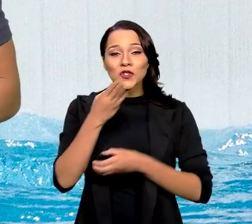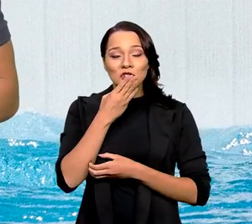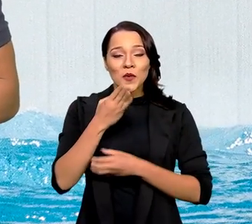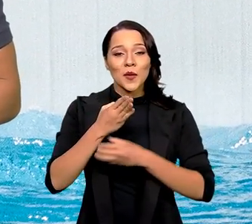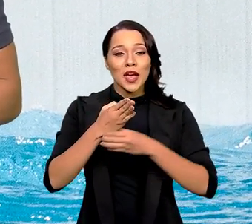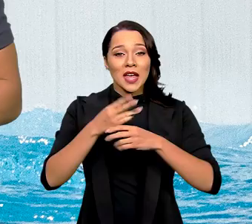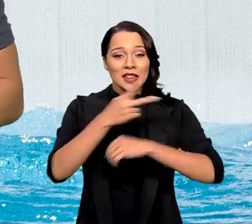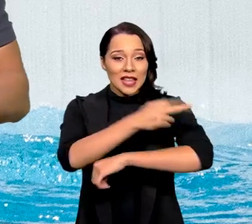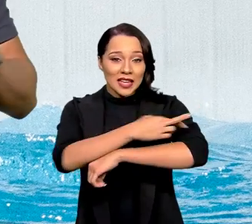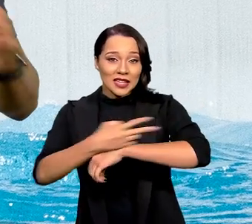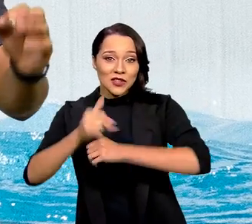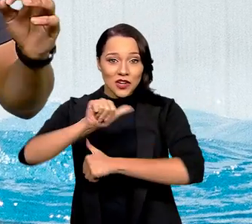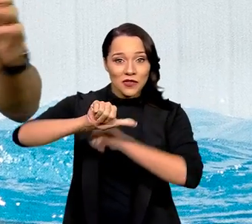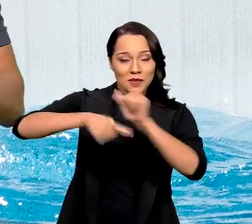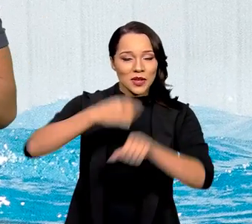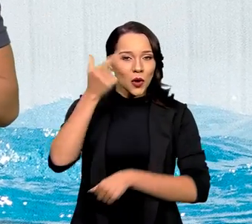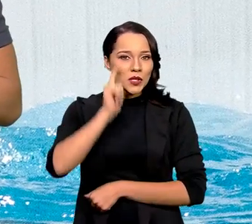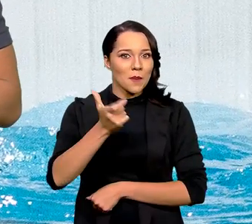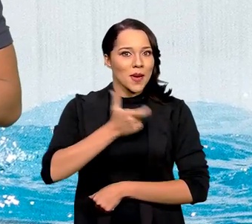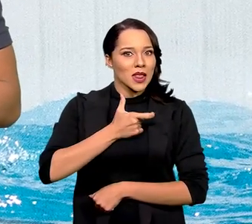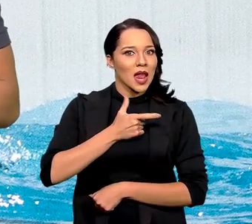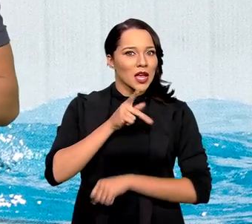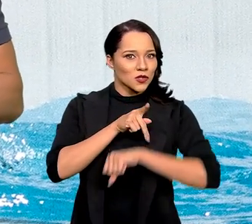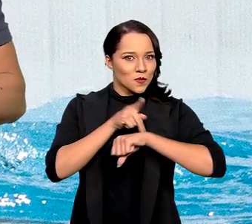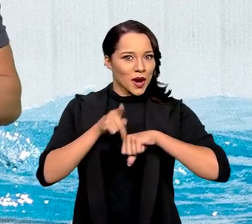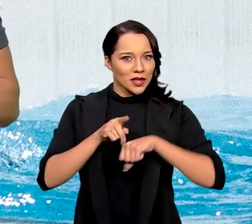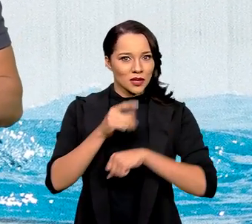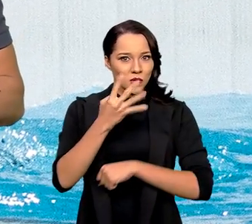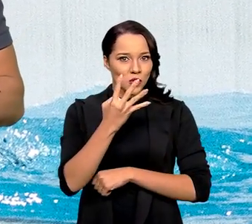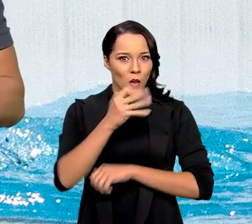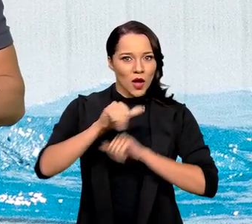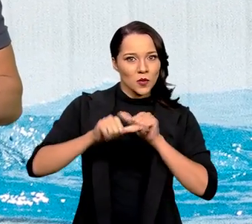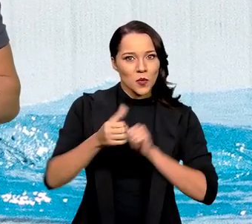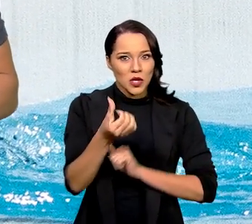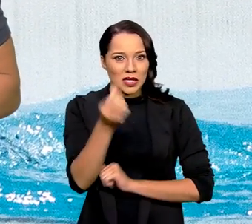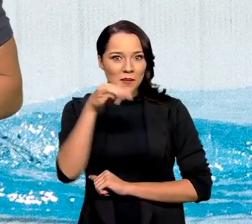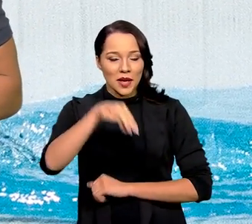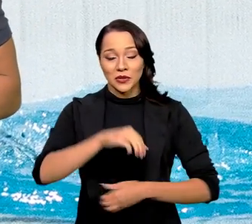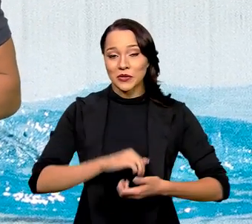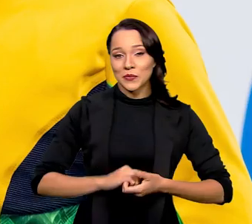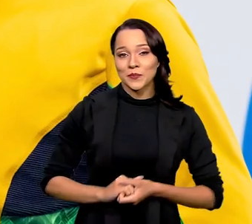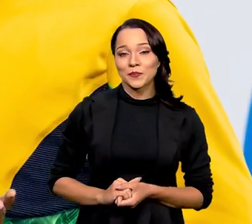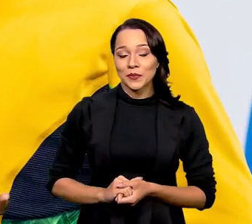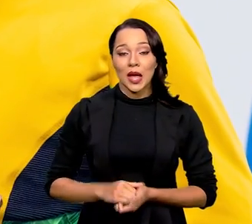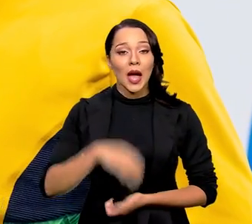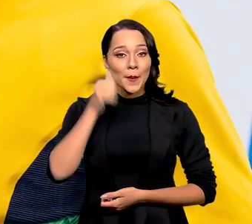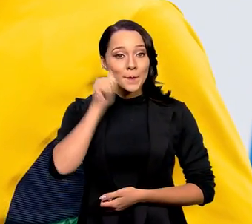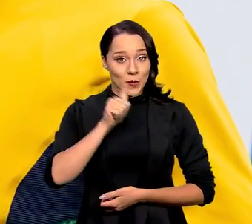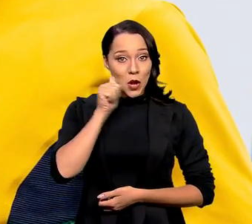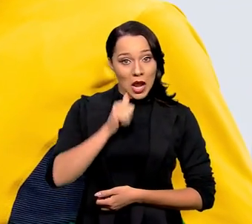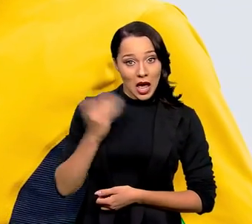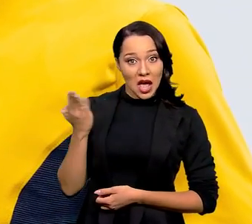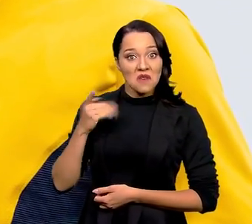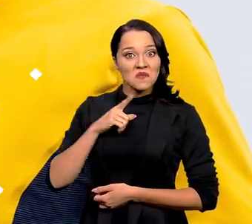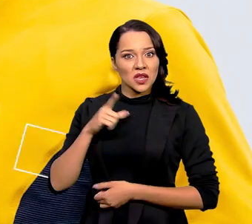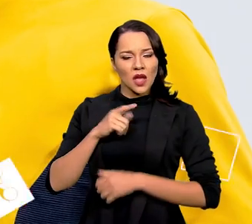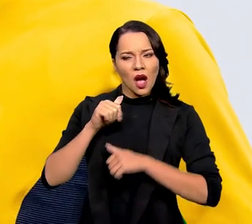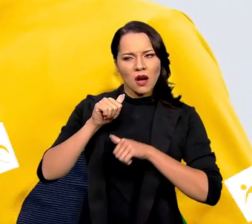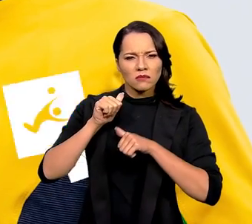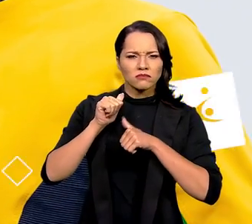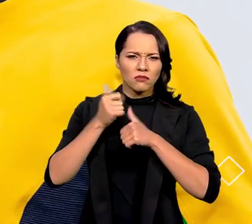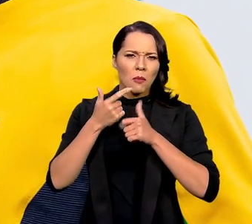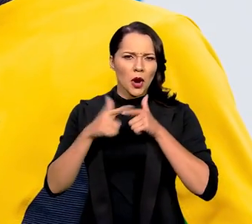natação de revezamento a conseguir a medalha de prata nos 4 por 100 metros. A Carol, que tem uma